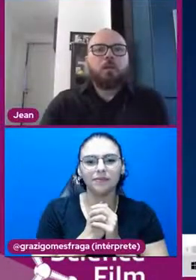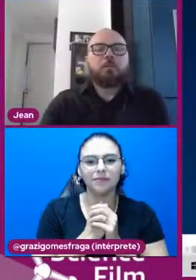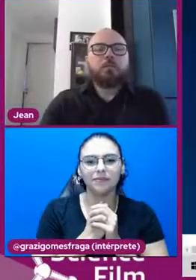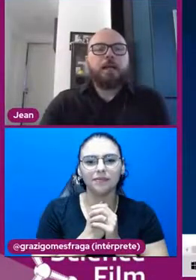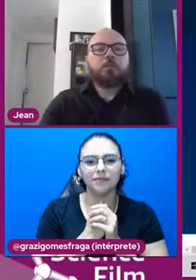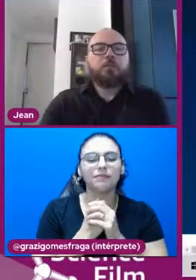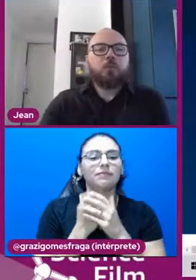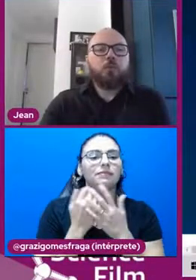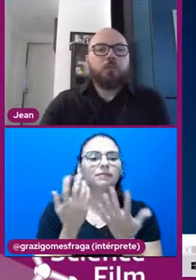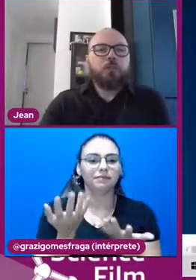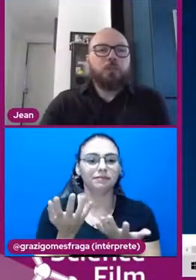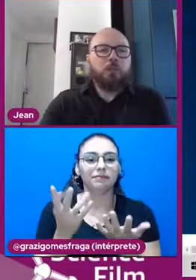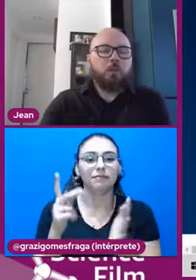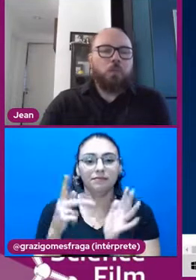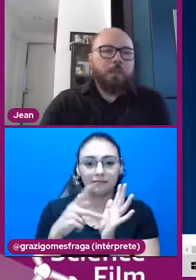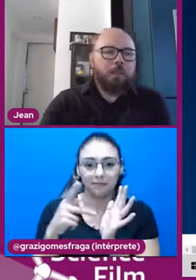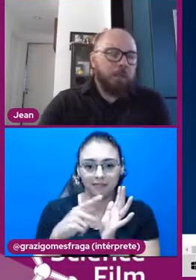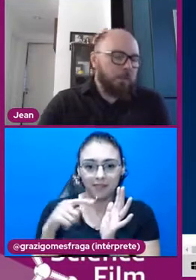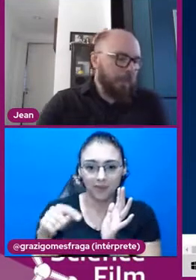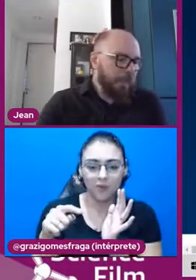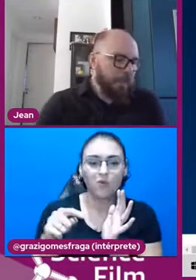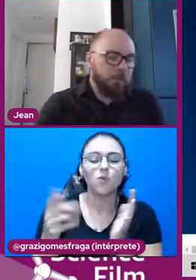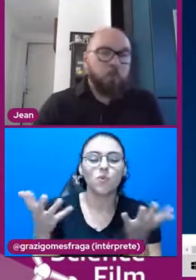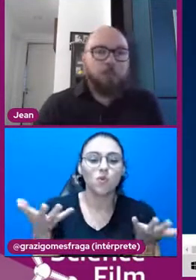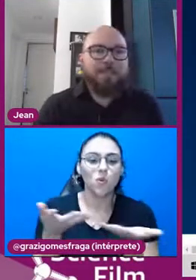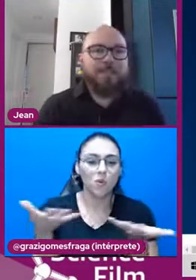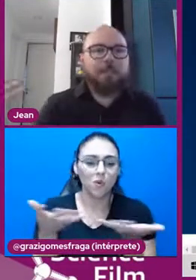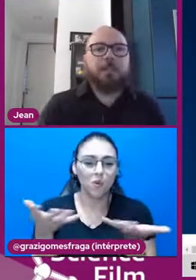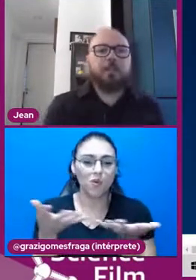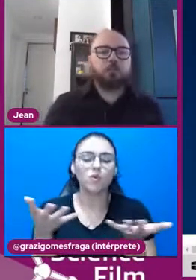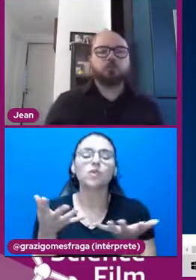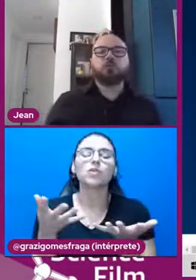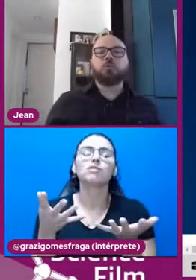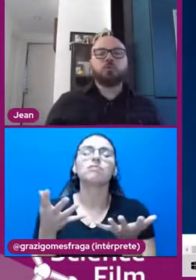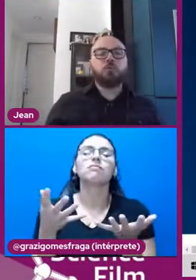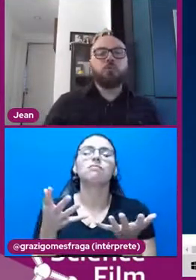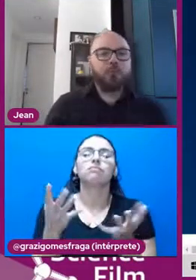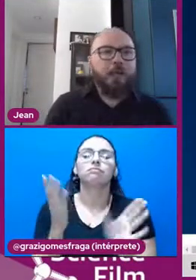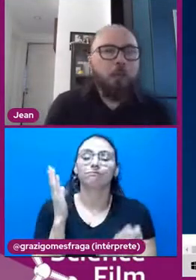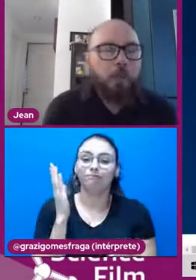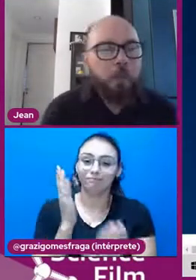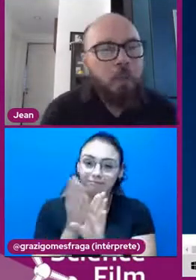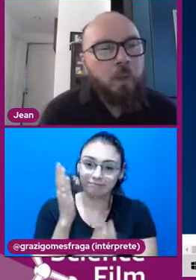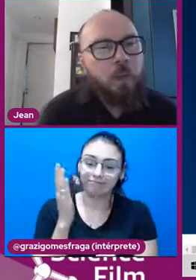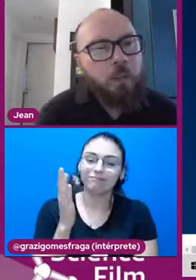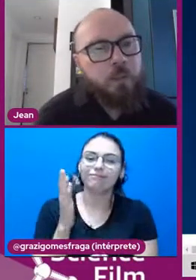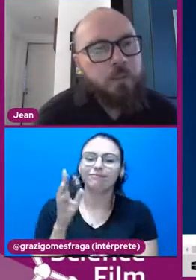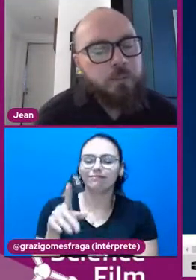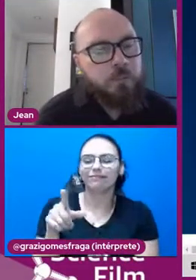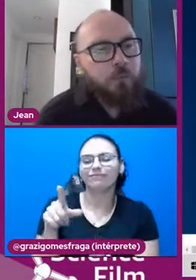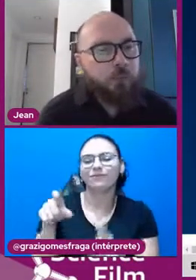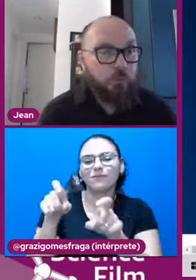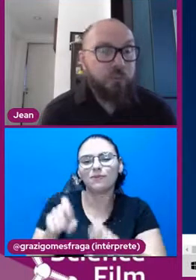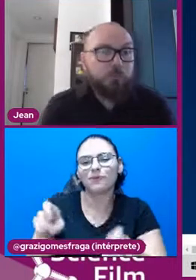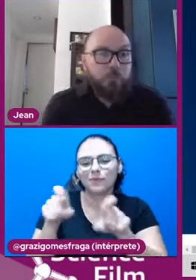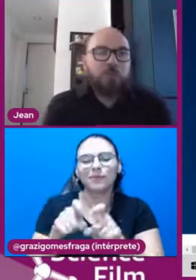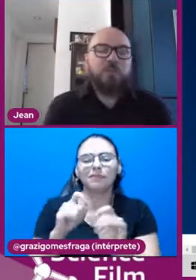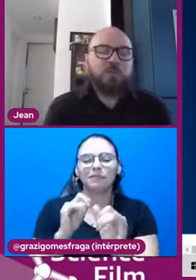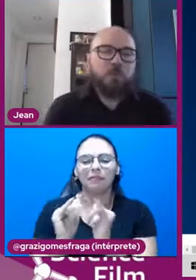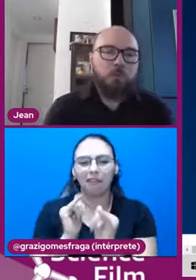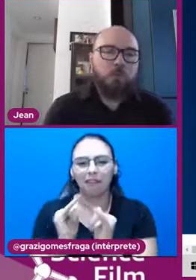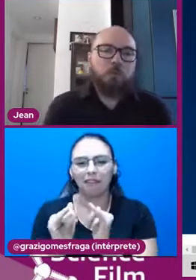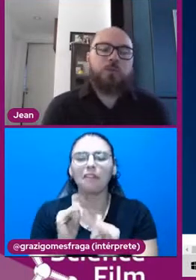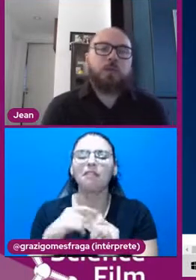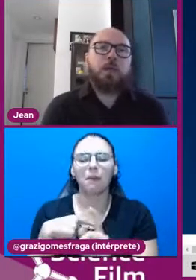E, na verdade, hoje uma das potencialidades do digital, né? Existem muitas coisas